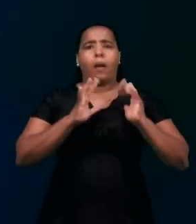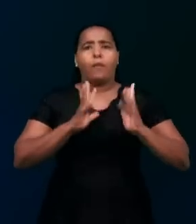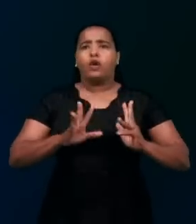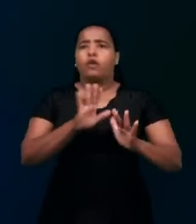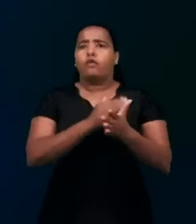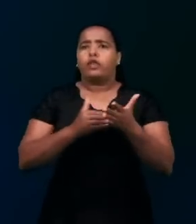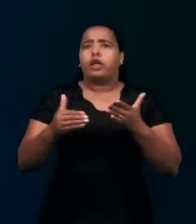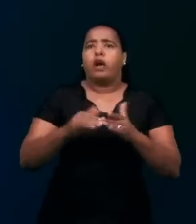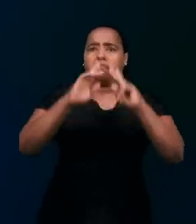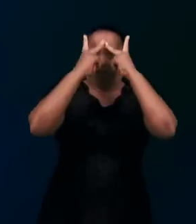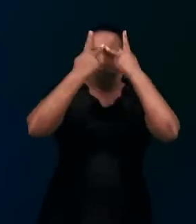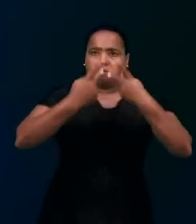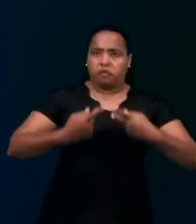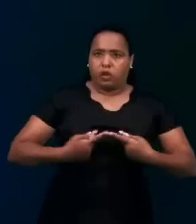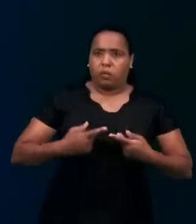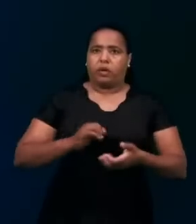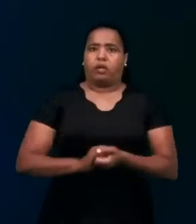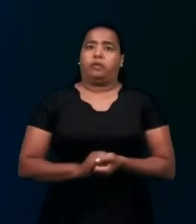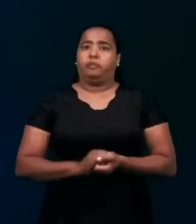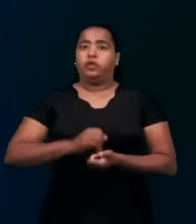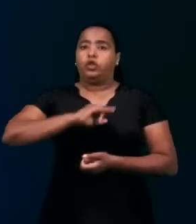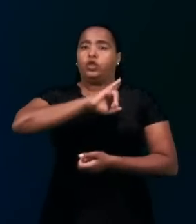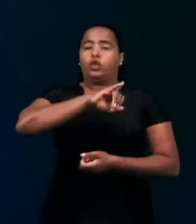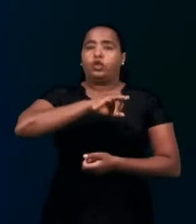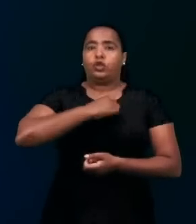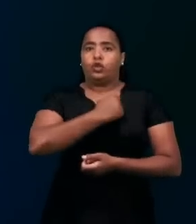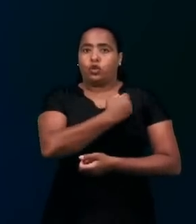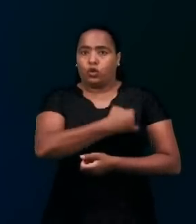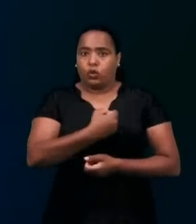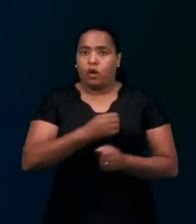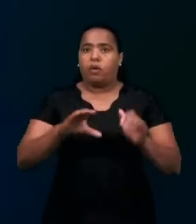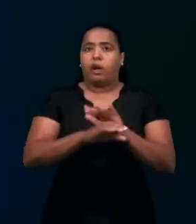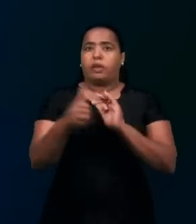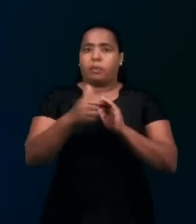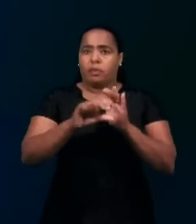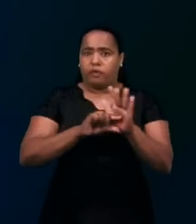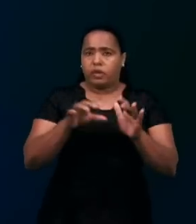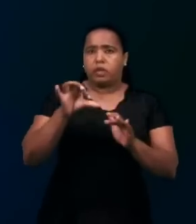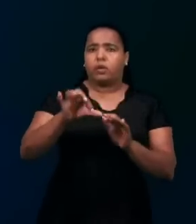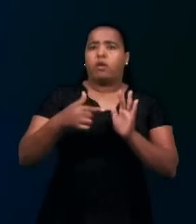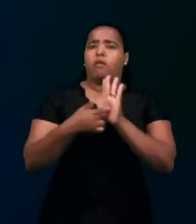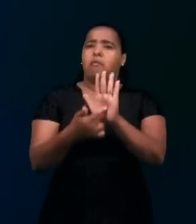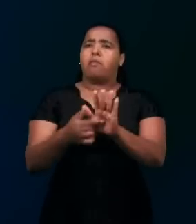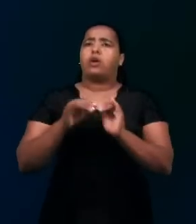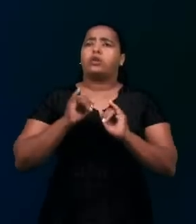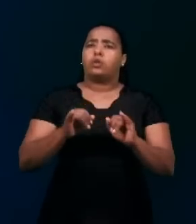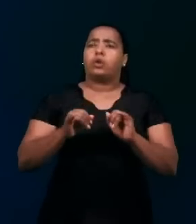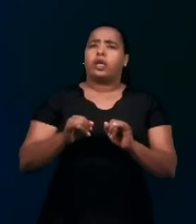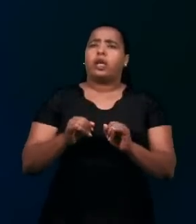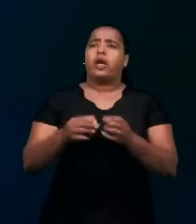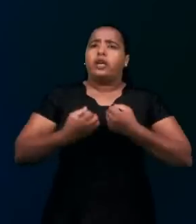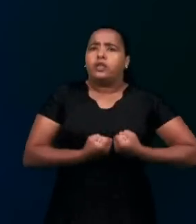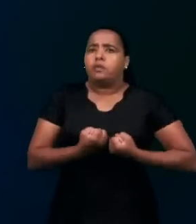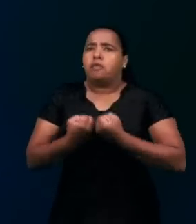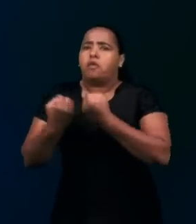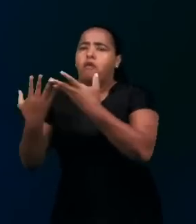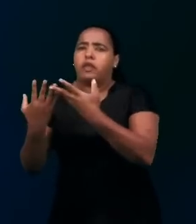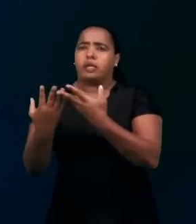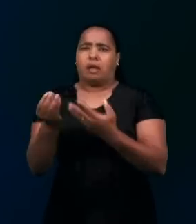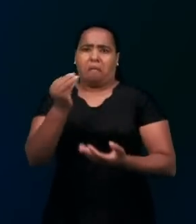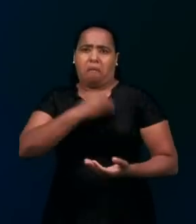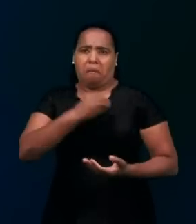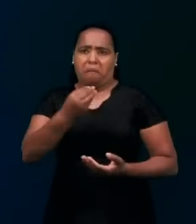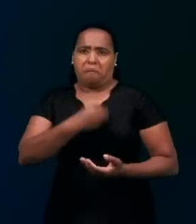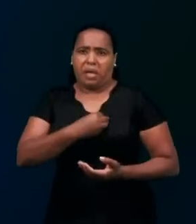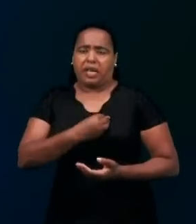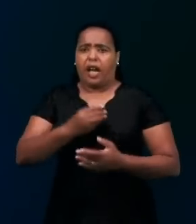que nos diz, Se confessarmos os nossos pecados, Ele é fiel e justo para nos perdoar os pecados e nos